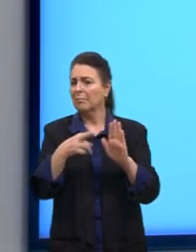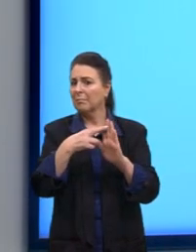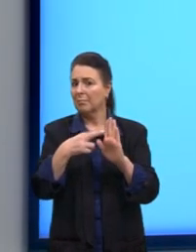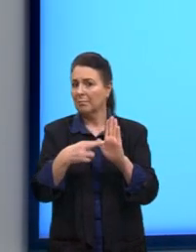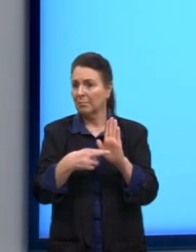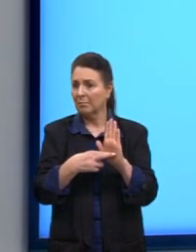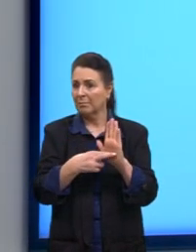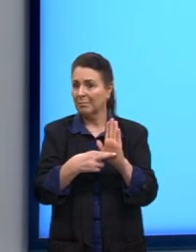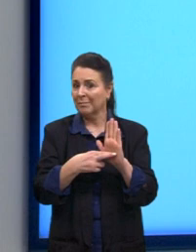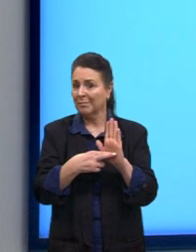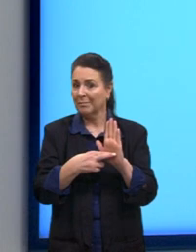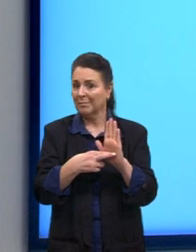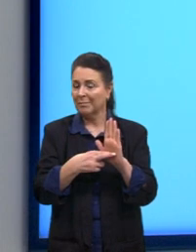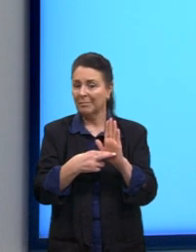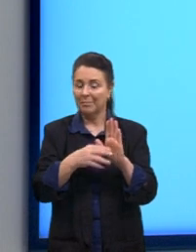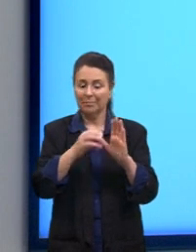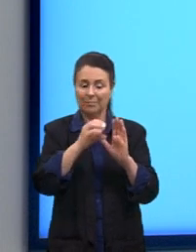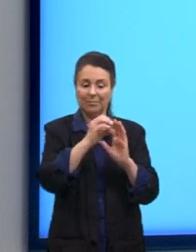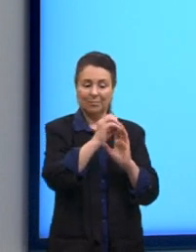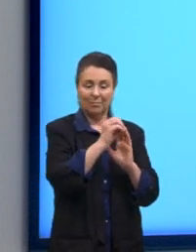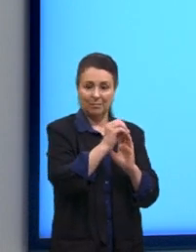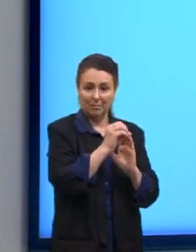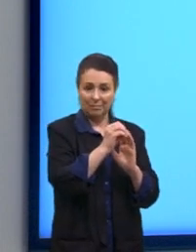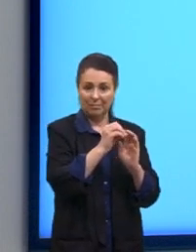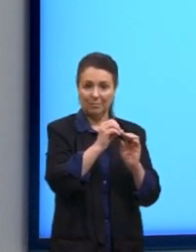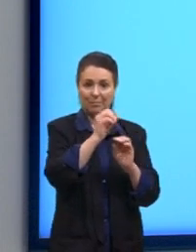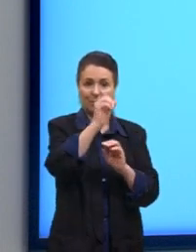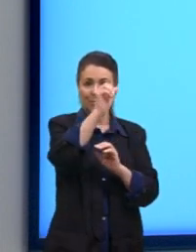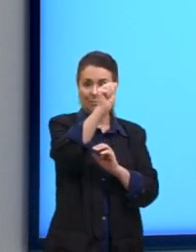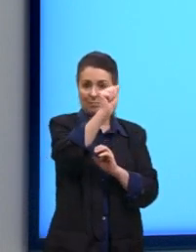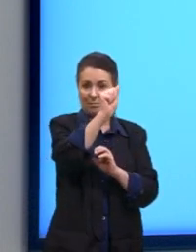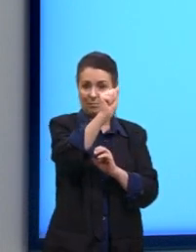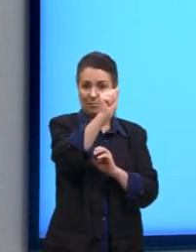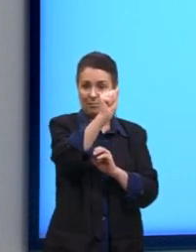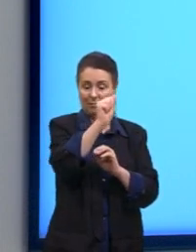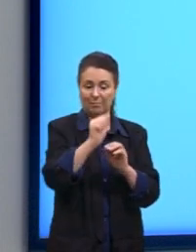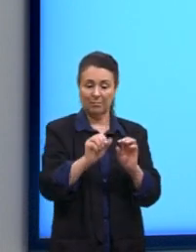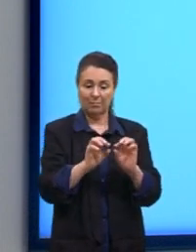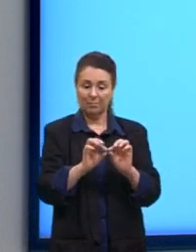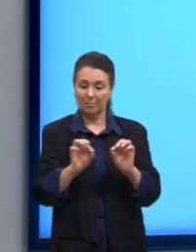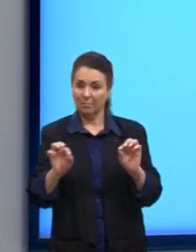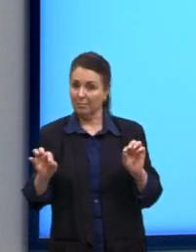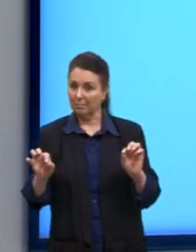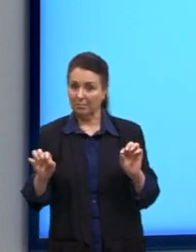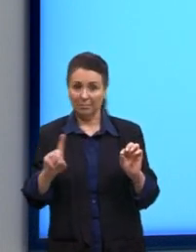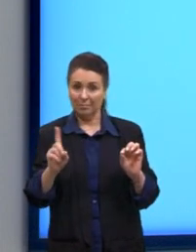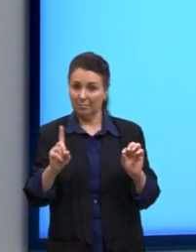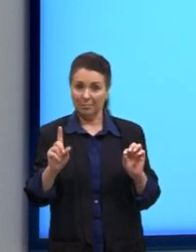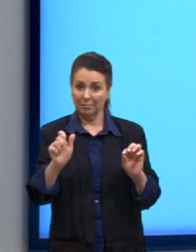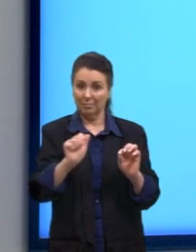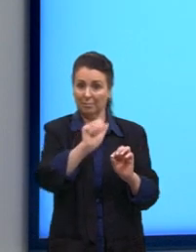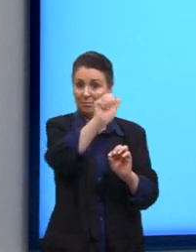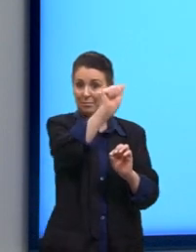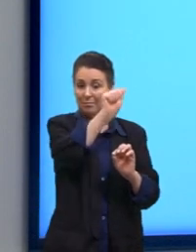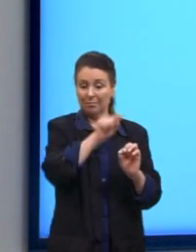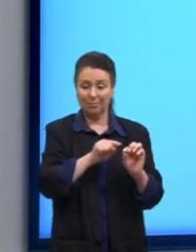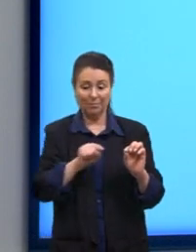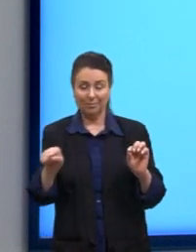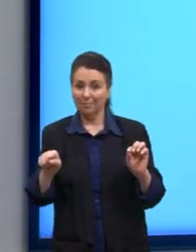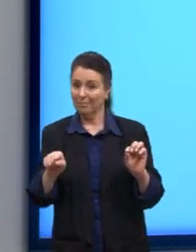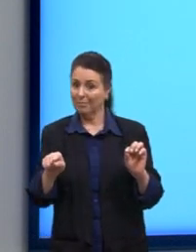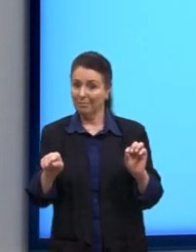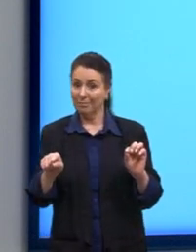Passar pela origem e pelo ponto A. E como essa reta não passa pelo ponto A, ela totaliza